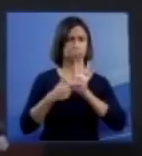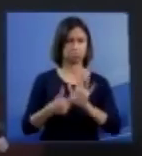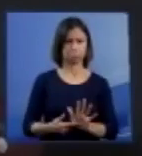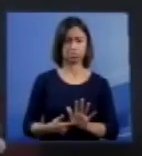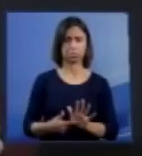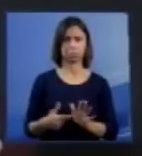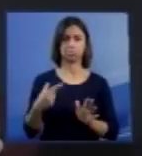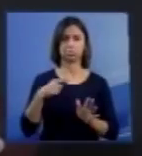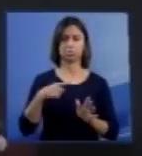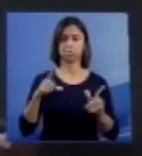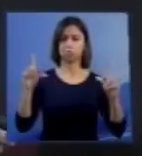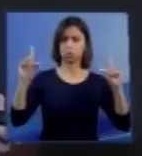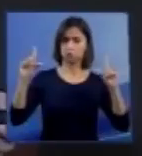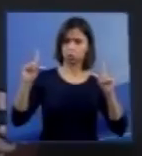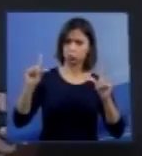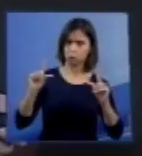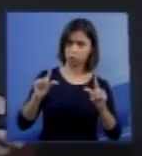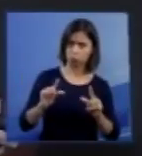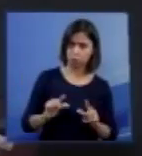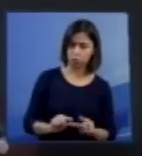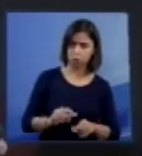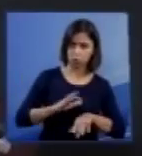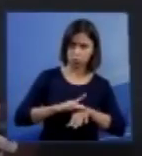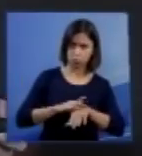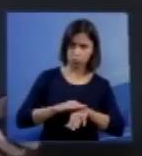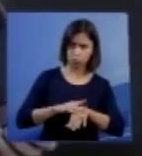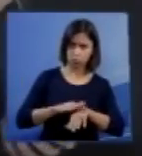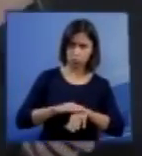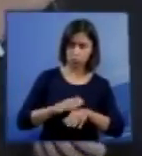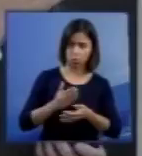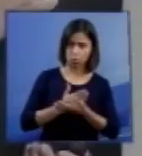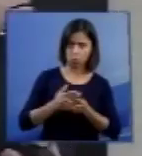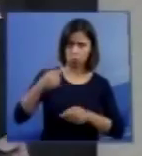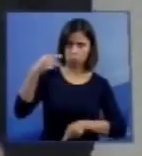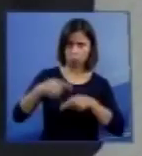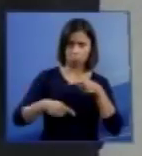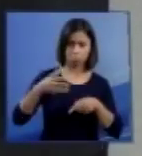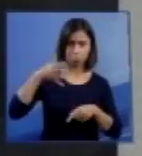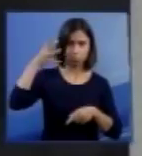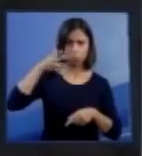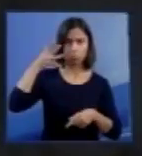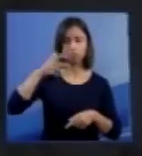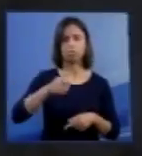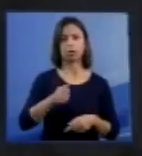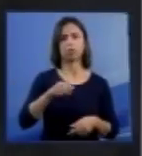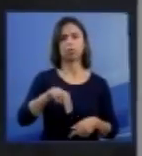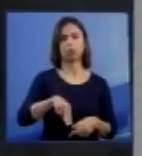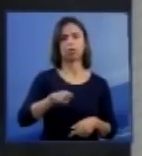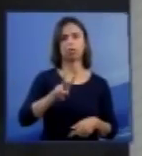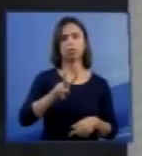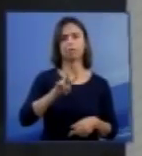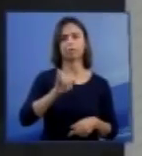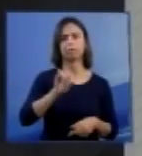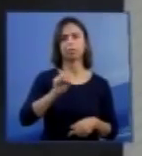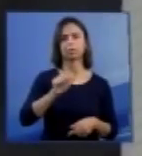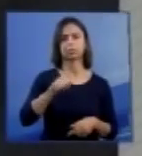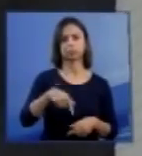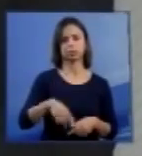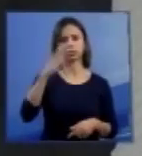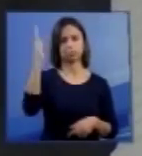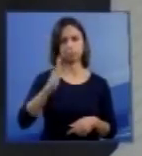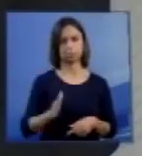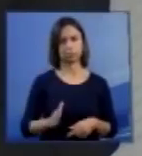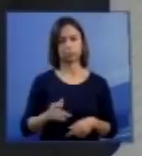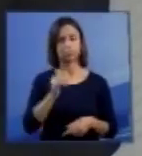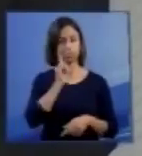atenuação da apresentação clínica da doença a partir da política feita pela Anvisa no Brasil? Esse caso dessa